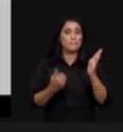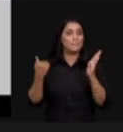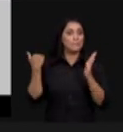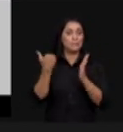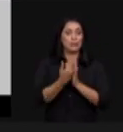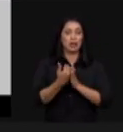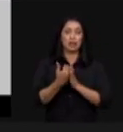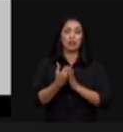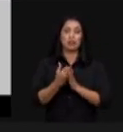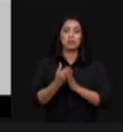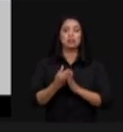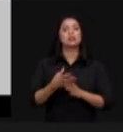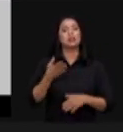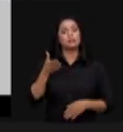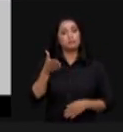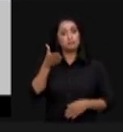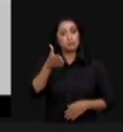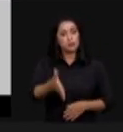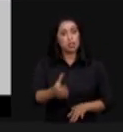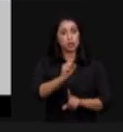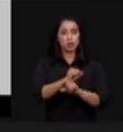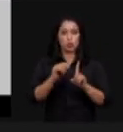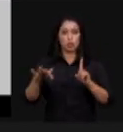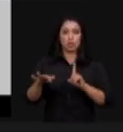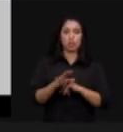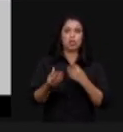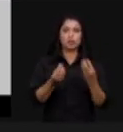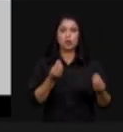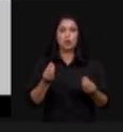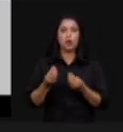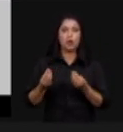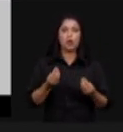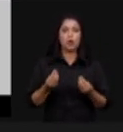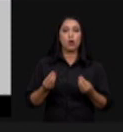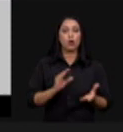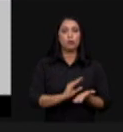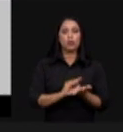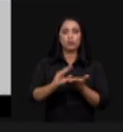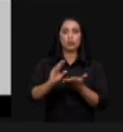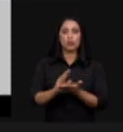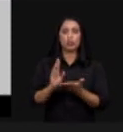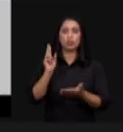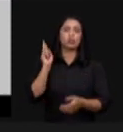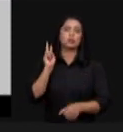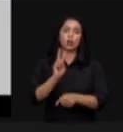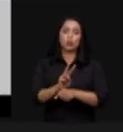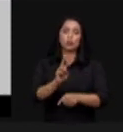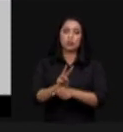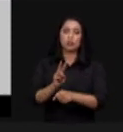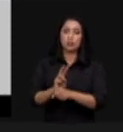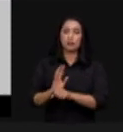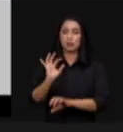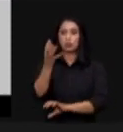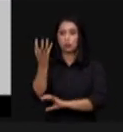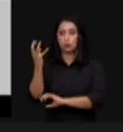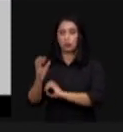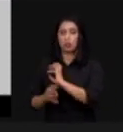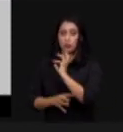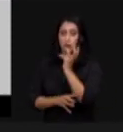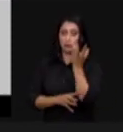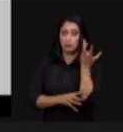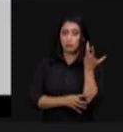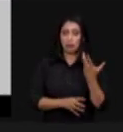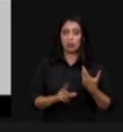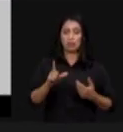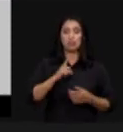efetiva da sociedade com as formas de investimento voltados à conservação do meio ambiente é que a